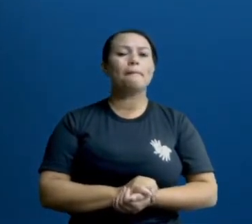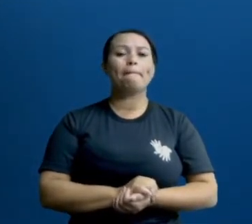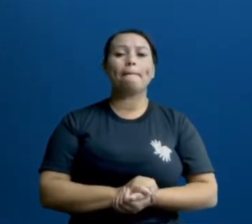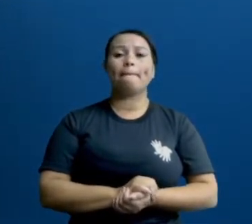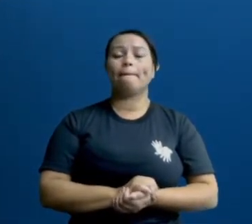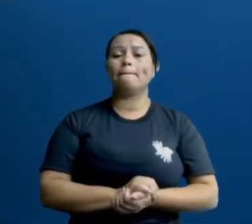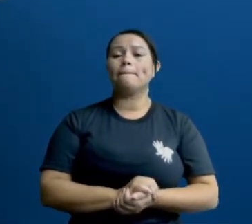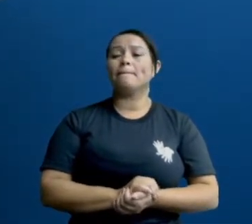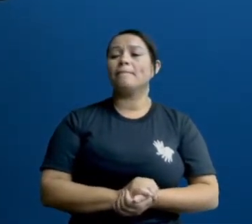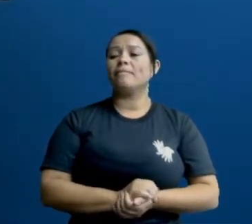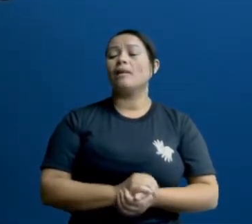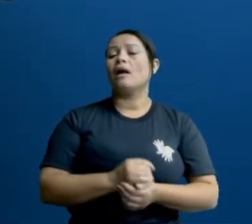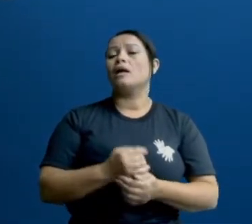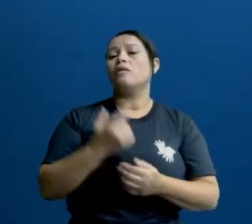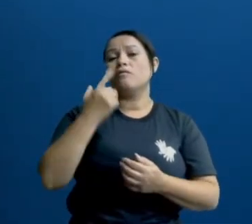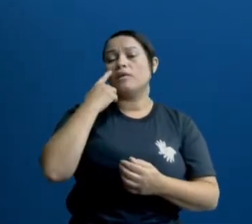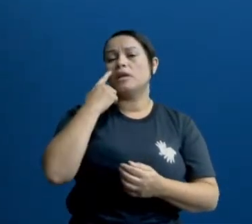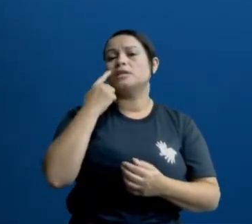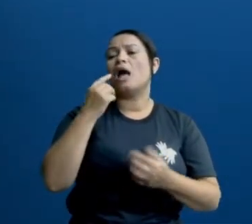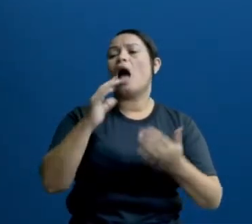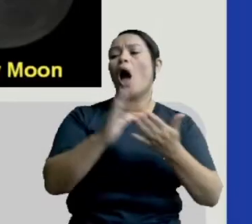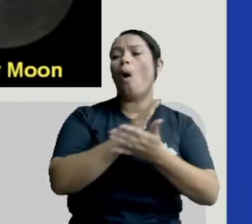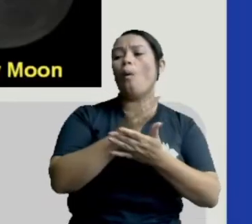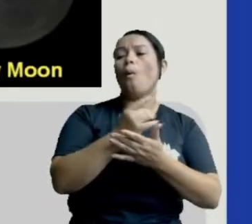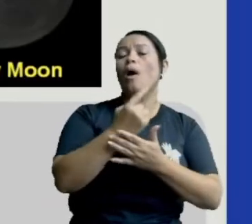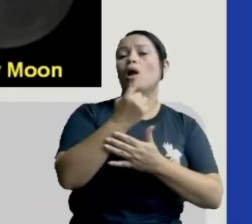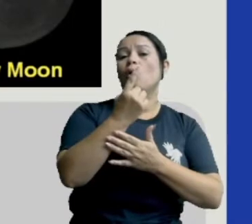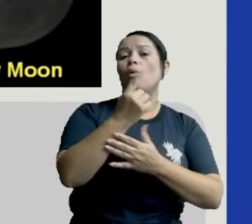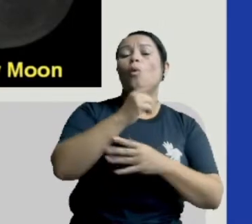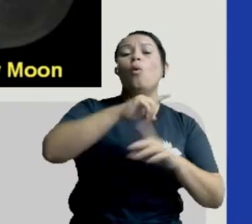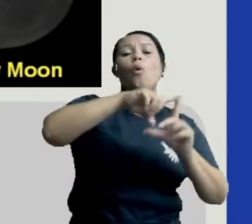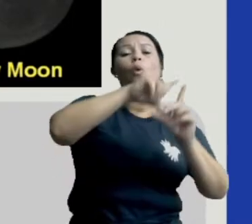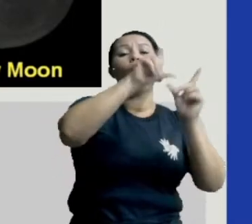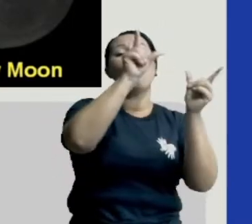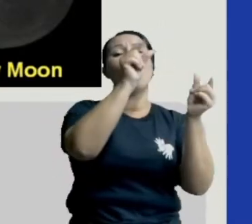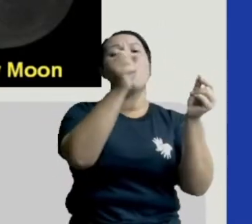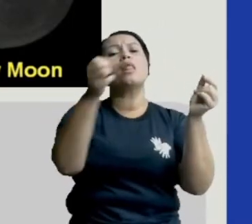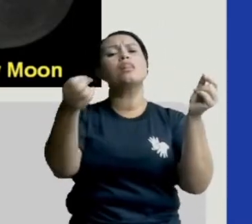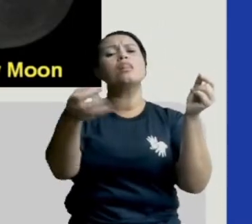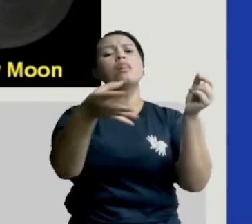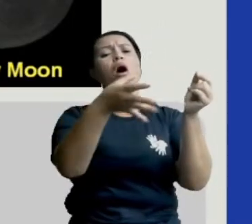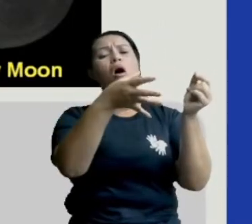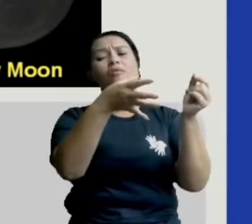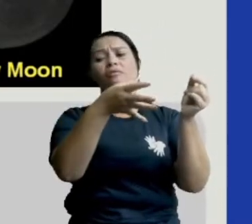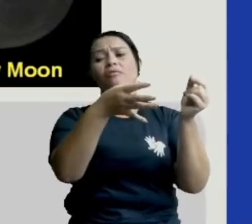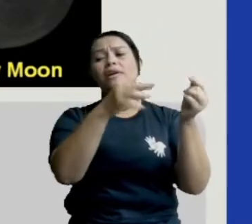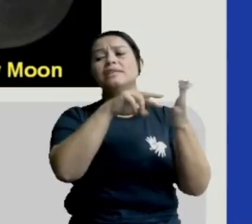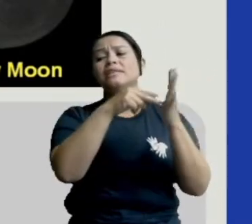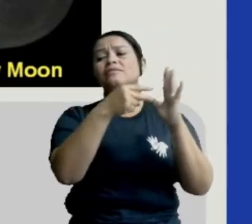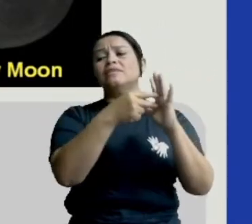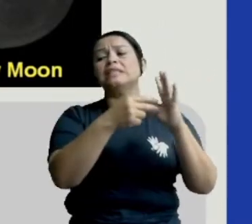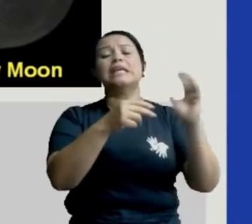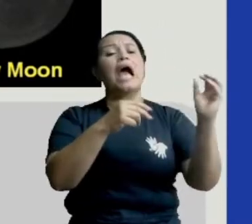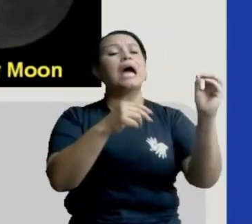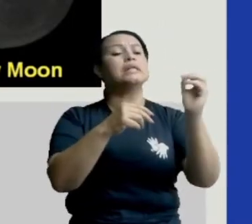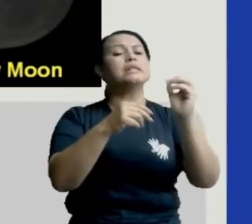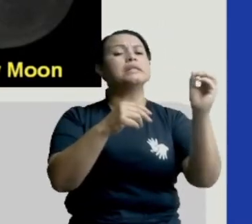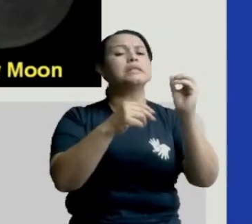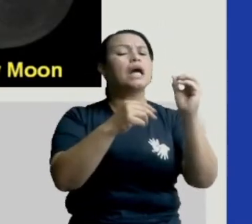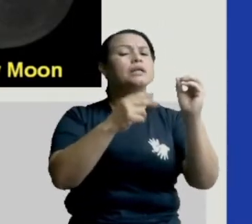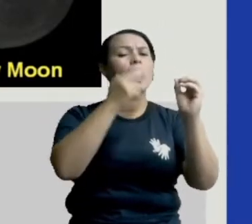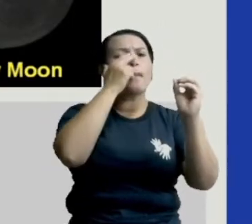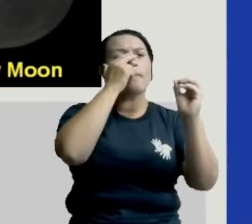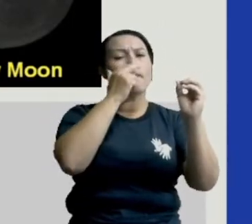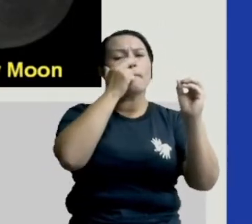Uma das fases da Lua, certo? É a Lua nova. É a fase zero, quando a Lua está na